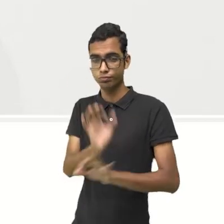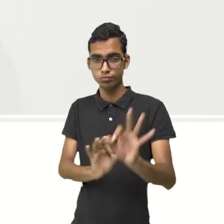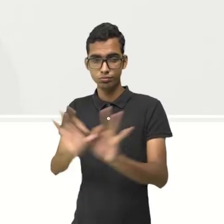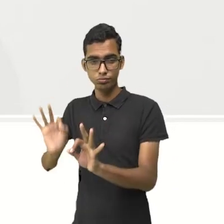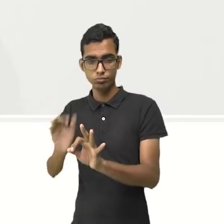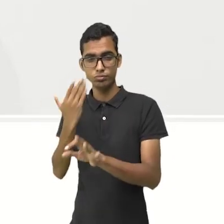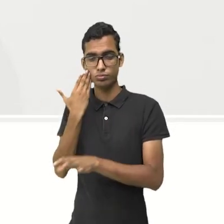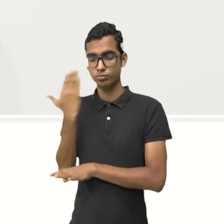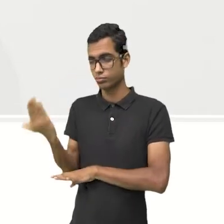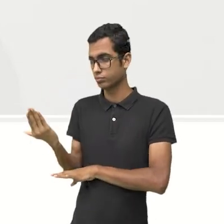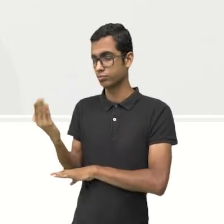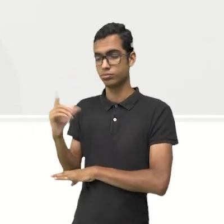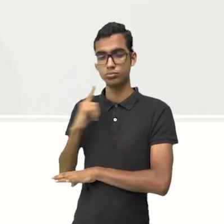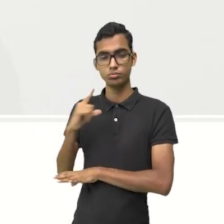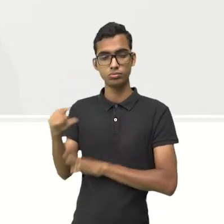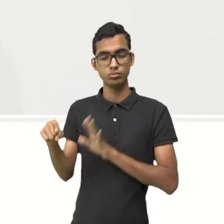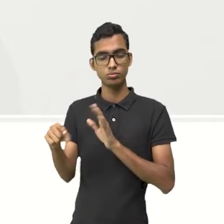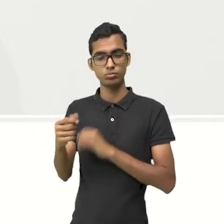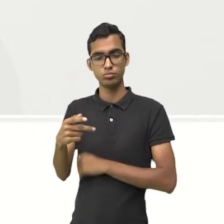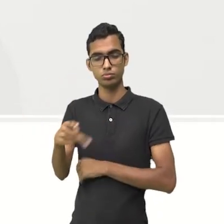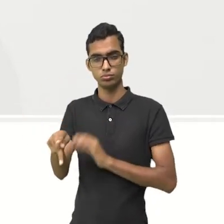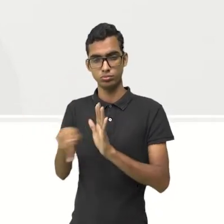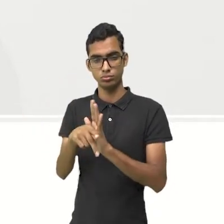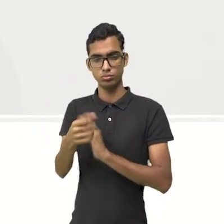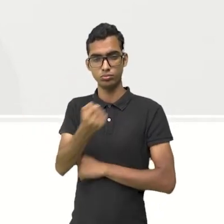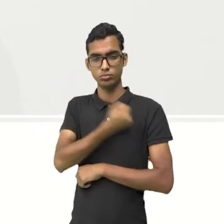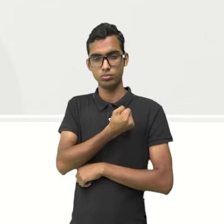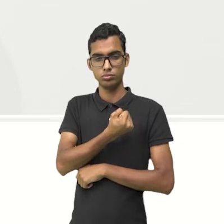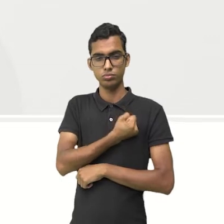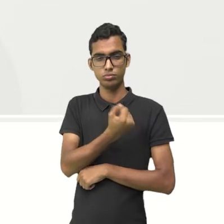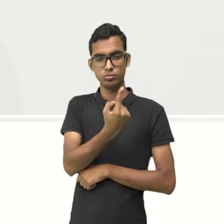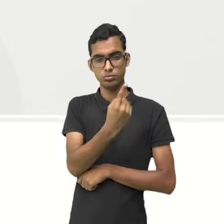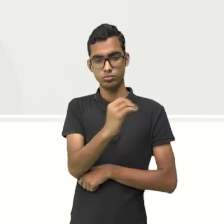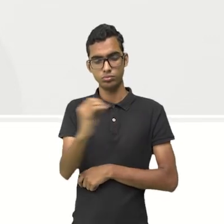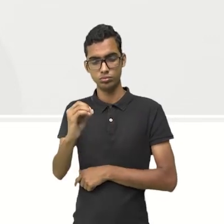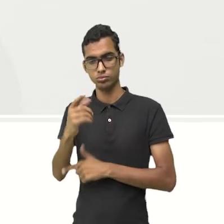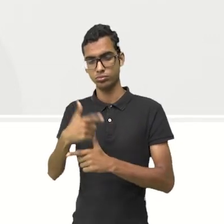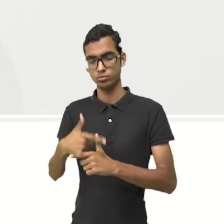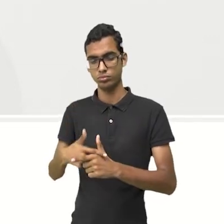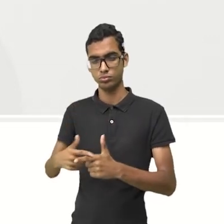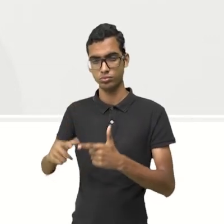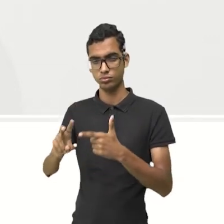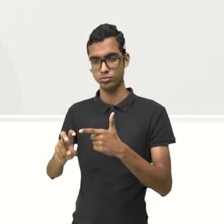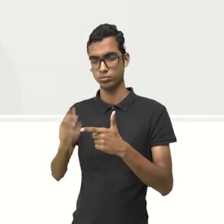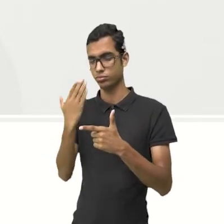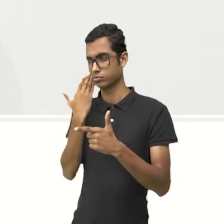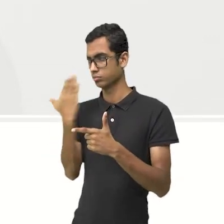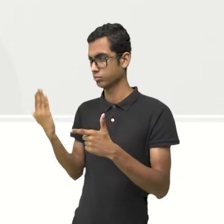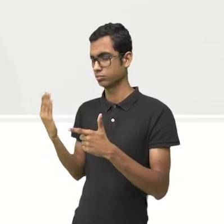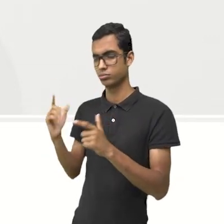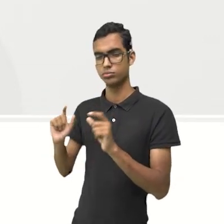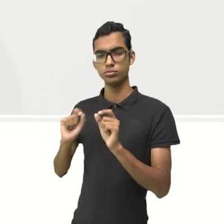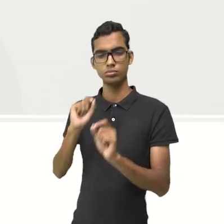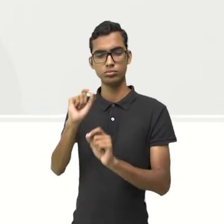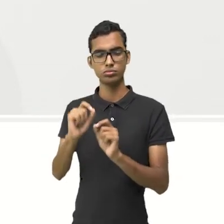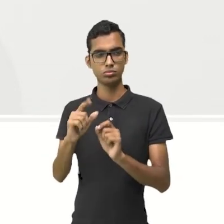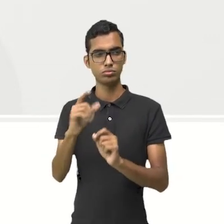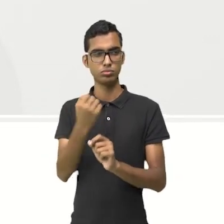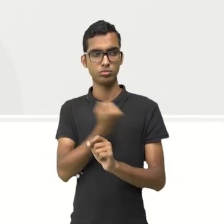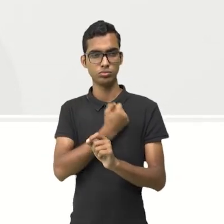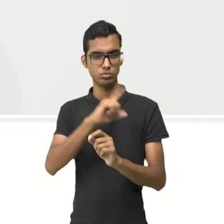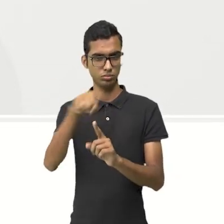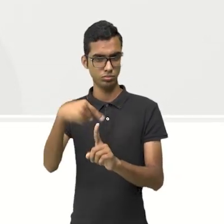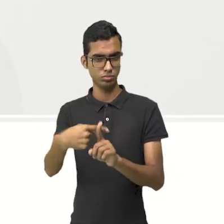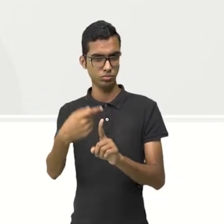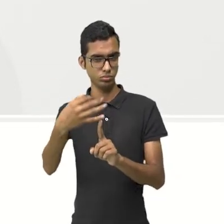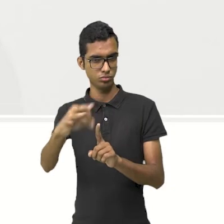Então, aqui, ó, a quinta parte de 100. Esse número, ele é o quê, meu povo? Ele é, ó, positivo,